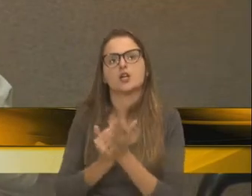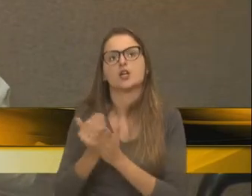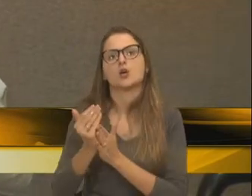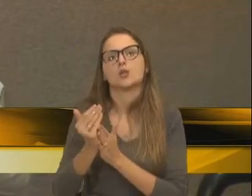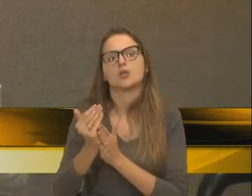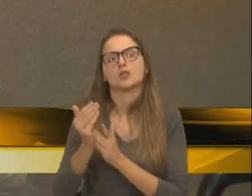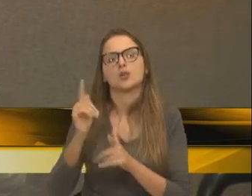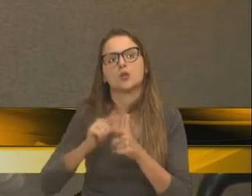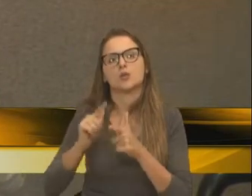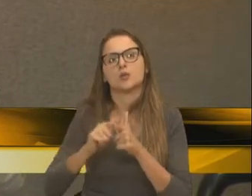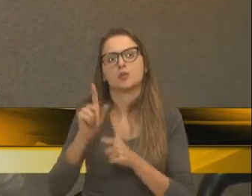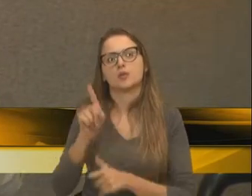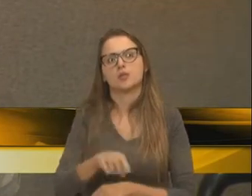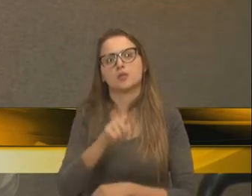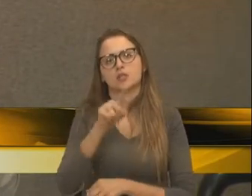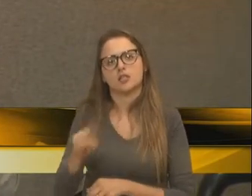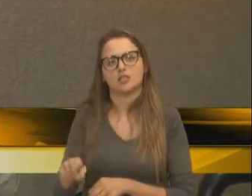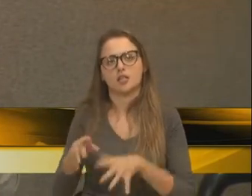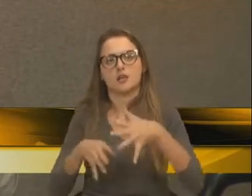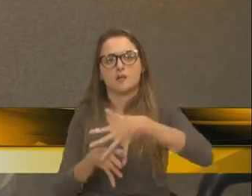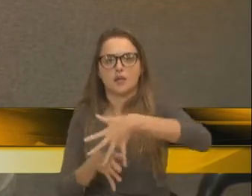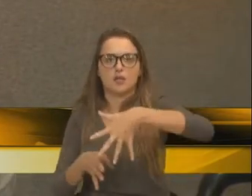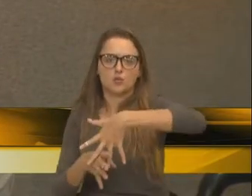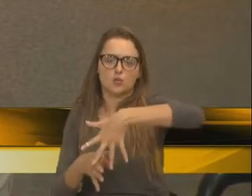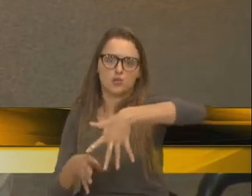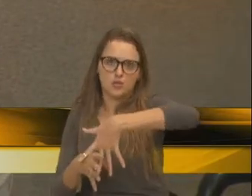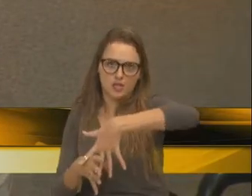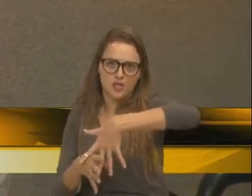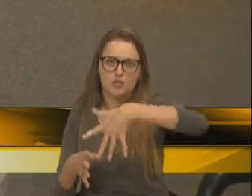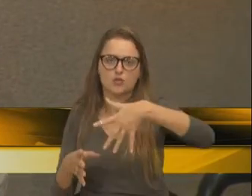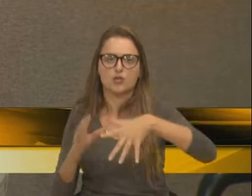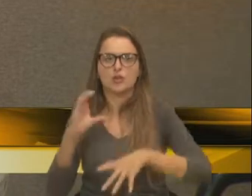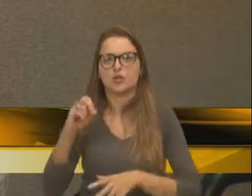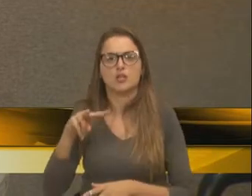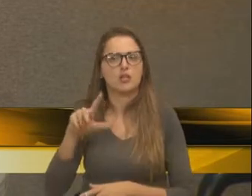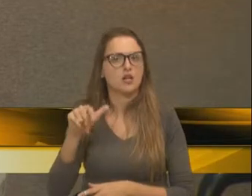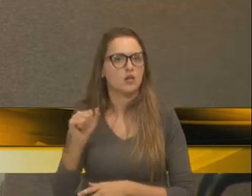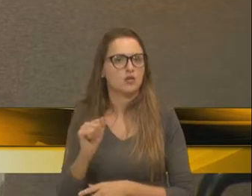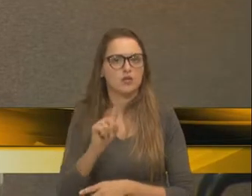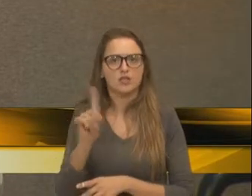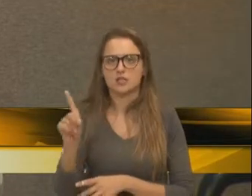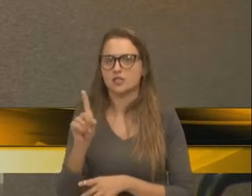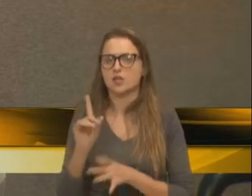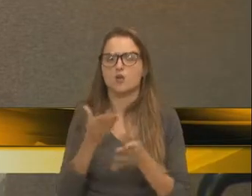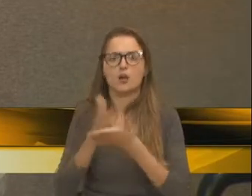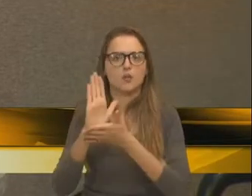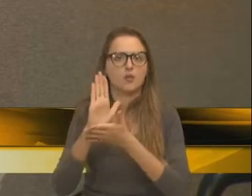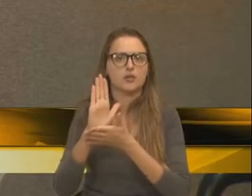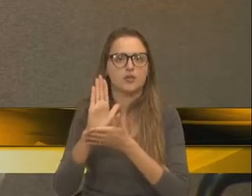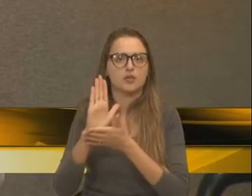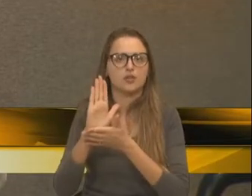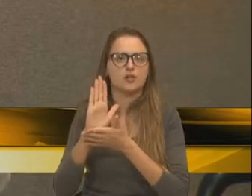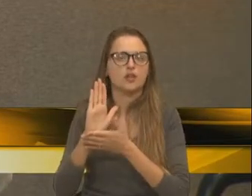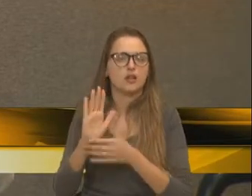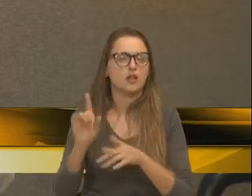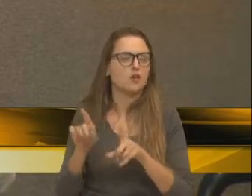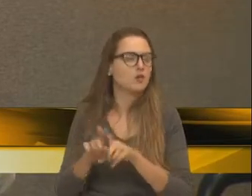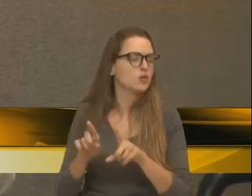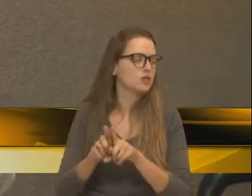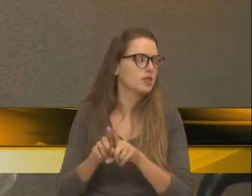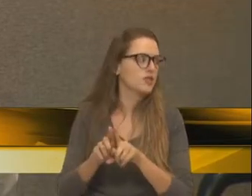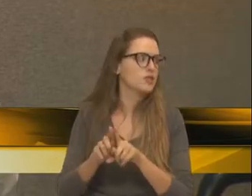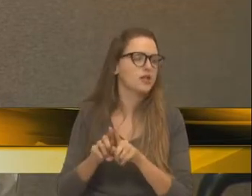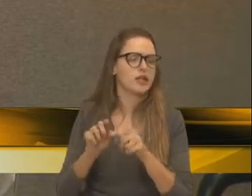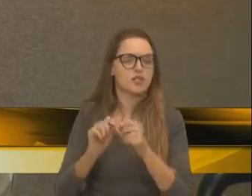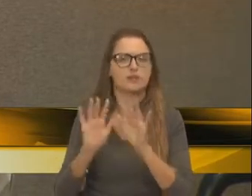polêmica do cancelamento do pedágio e a Convias não autorizou mais. Aí veio o fim do pedágio.